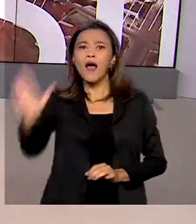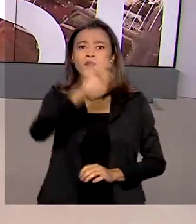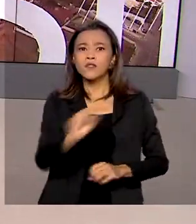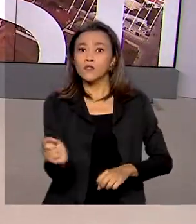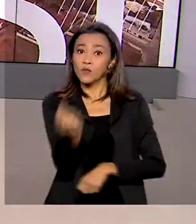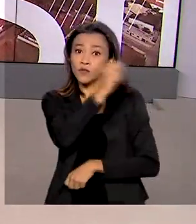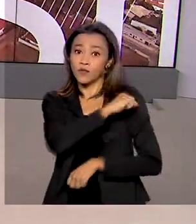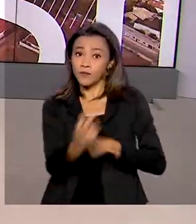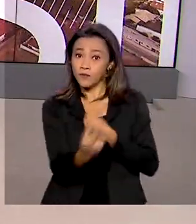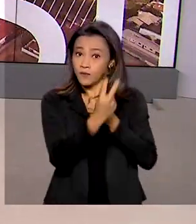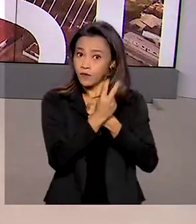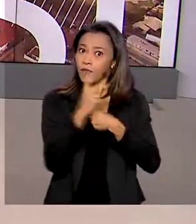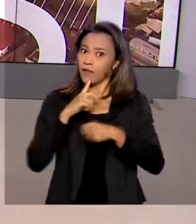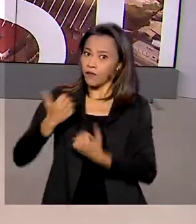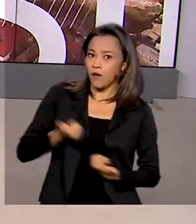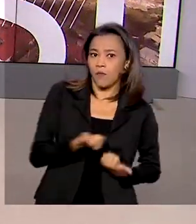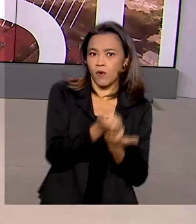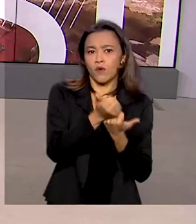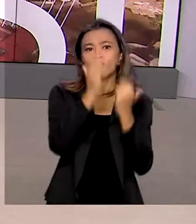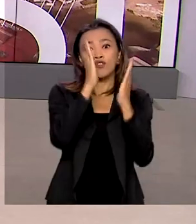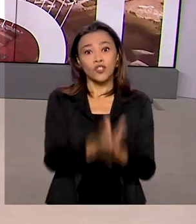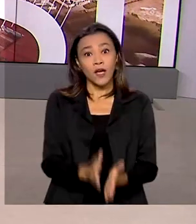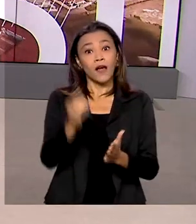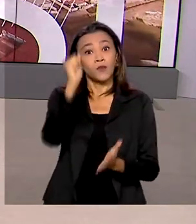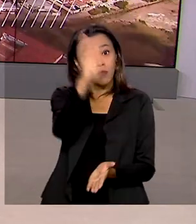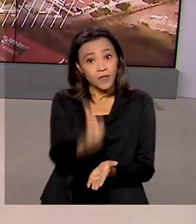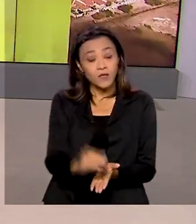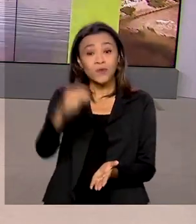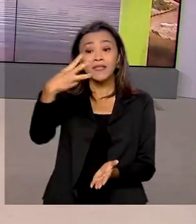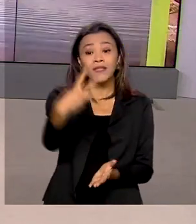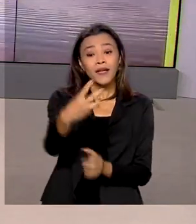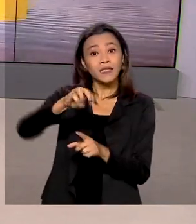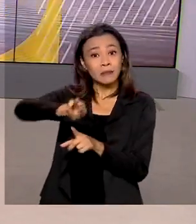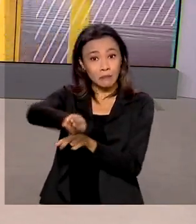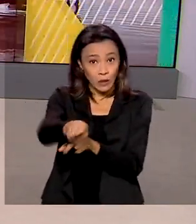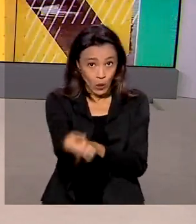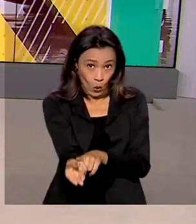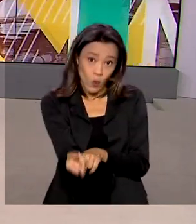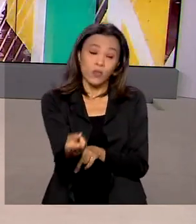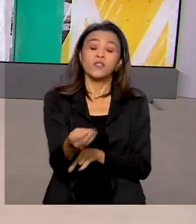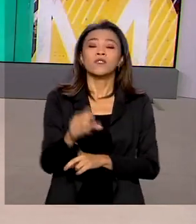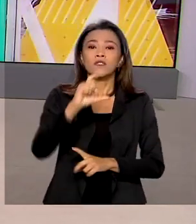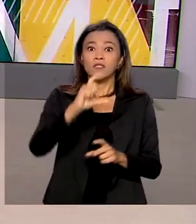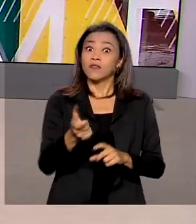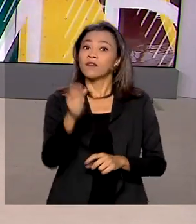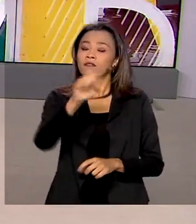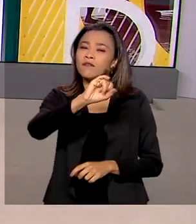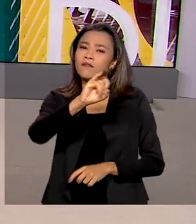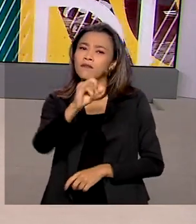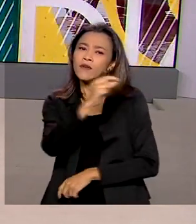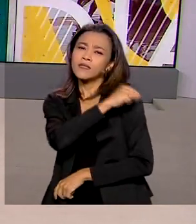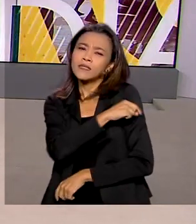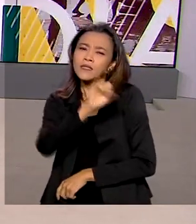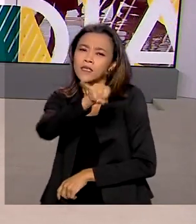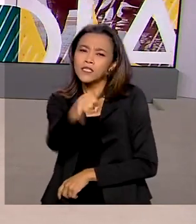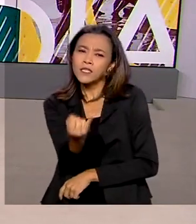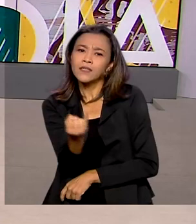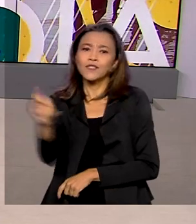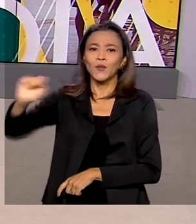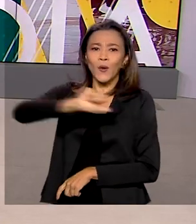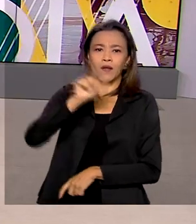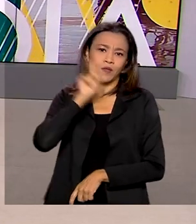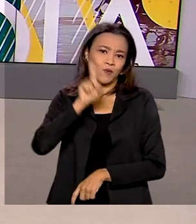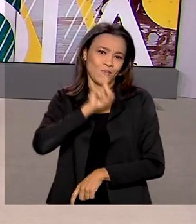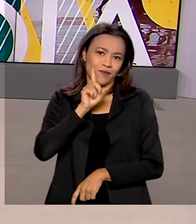grande reforço. Já estão no país as 3 milhões de vacinas da Janssen doadas pelos Estados Unidos para combate à Covid